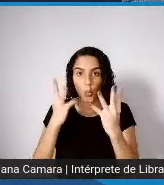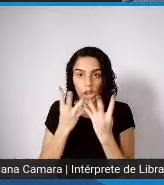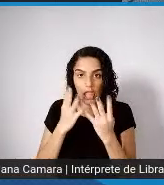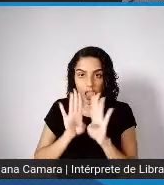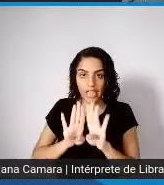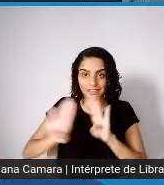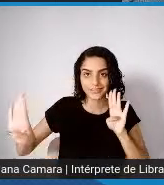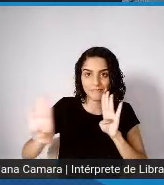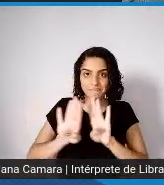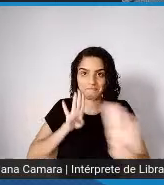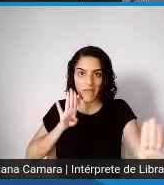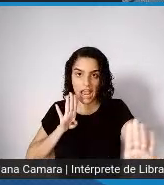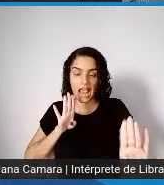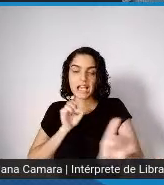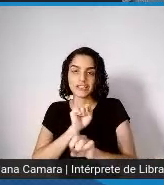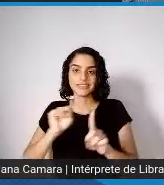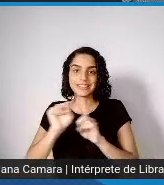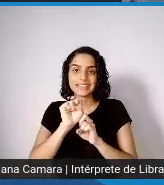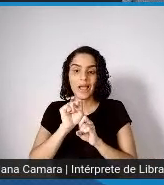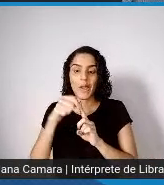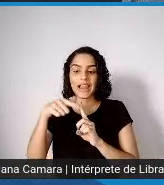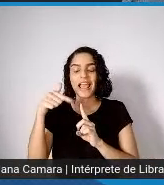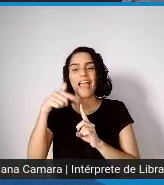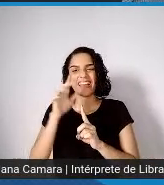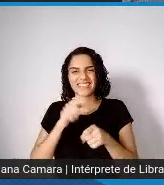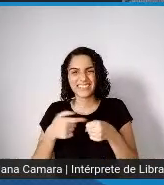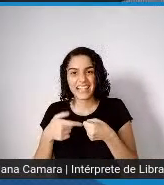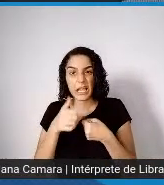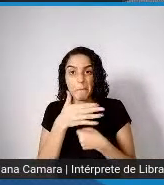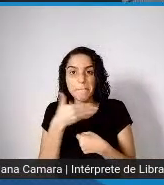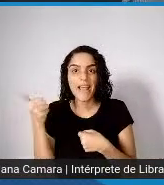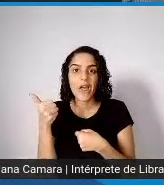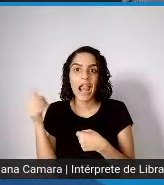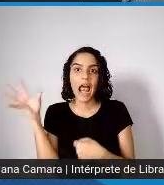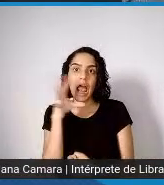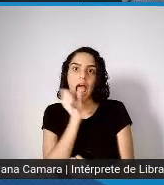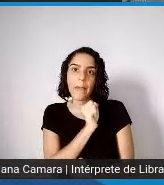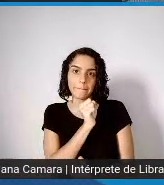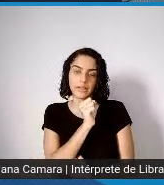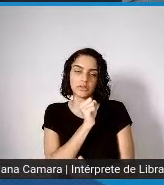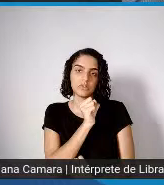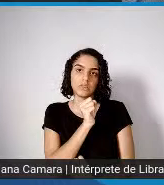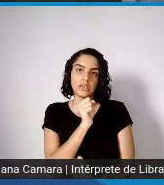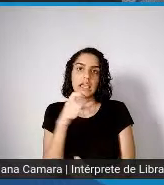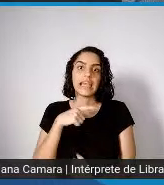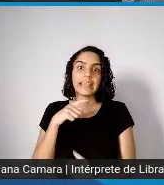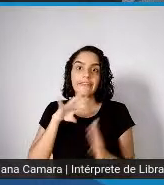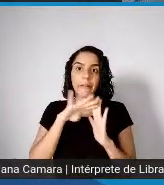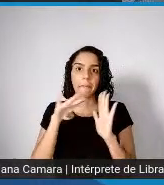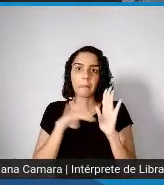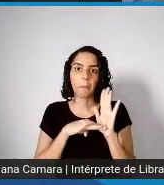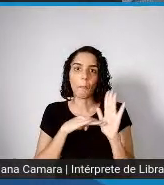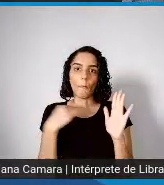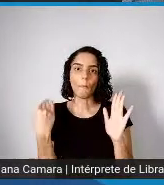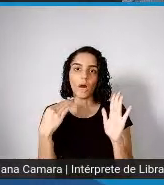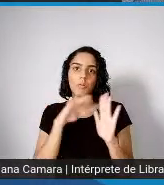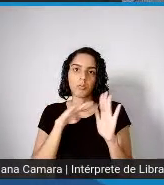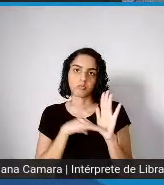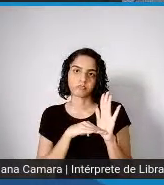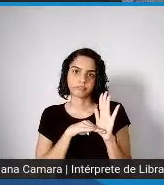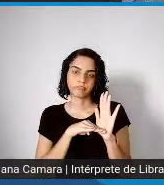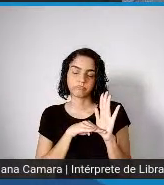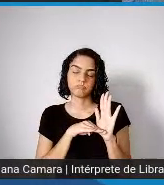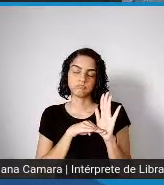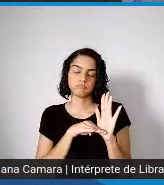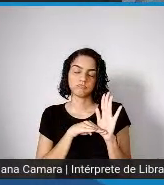crise econômica da pandemia e com menos mortos do que aquelas que mandaram